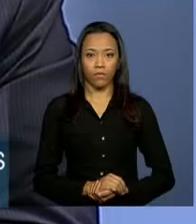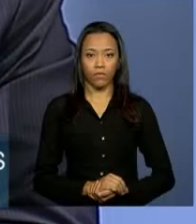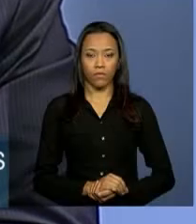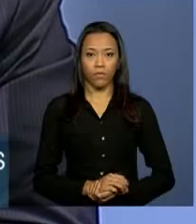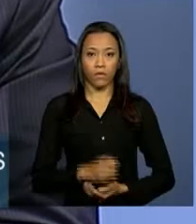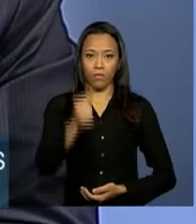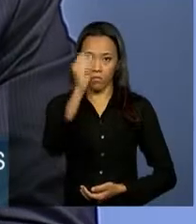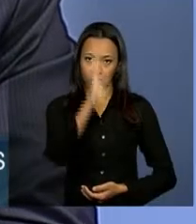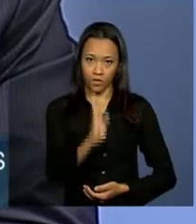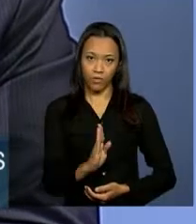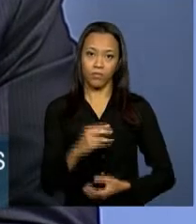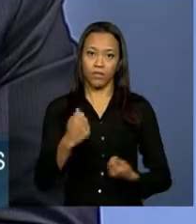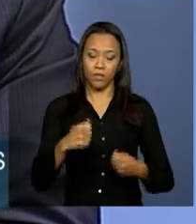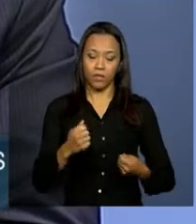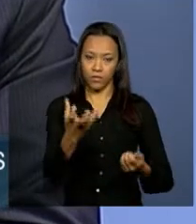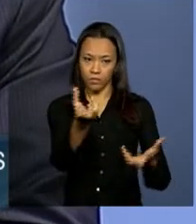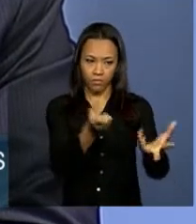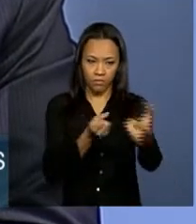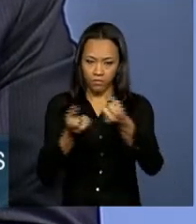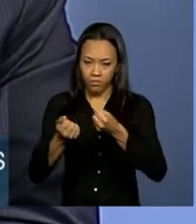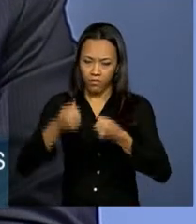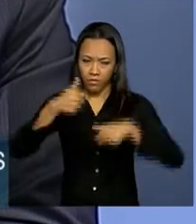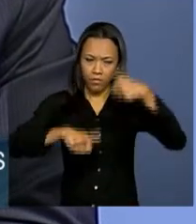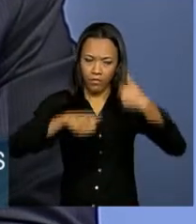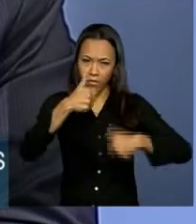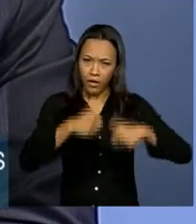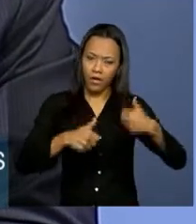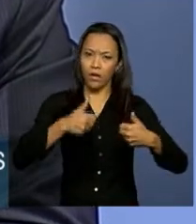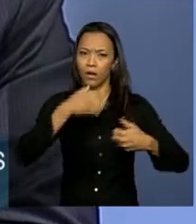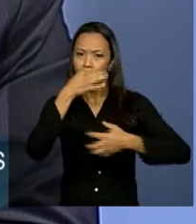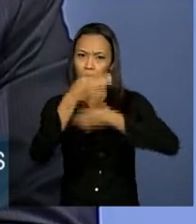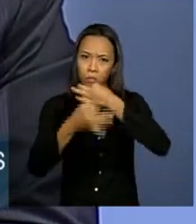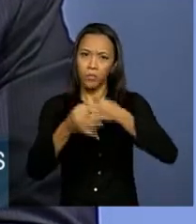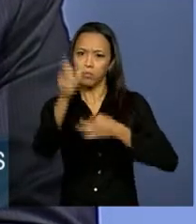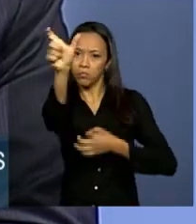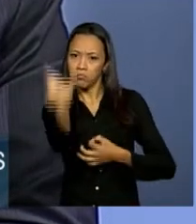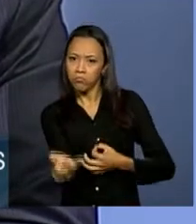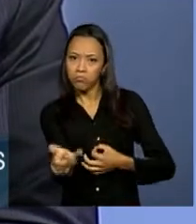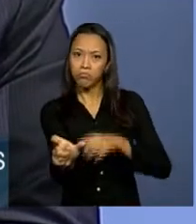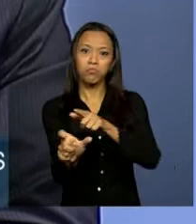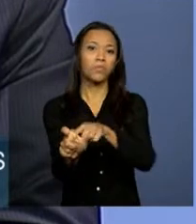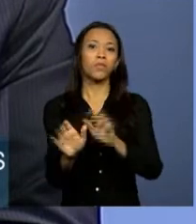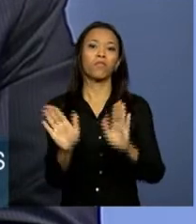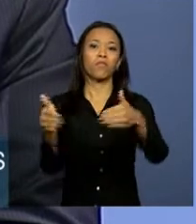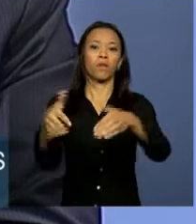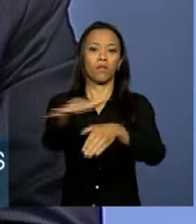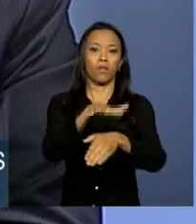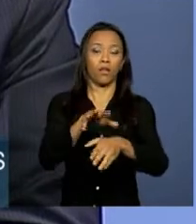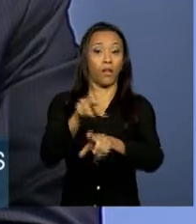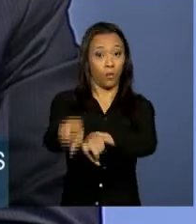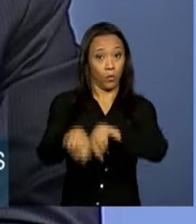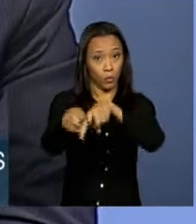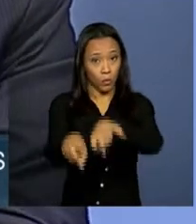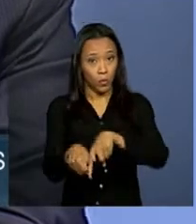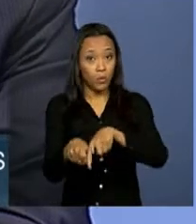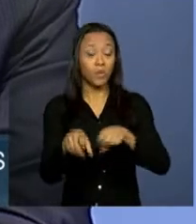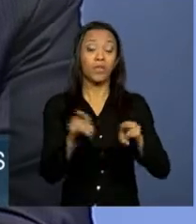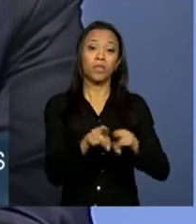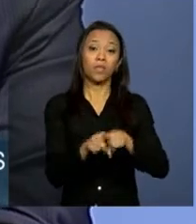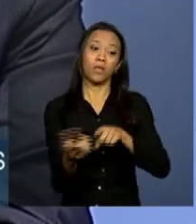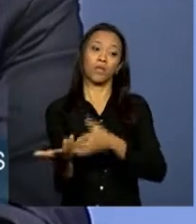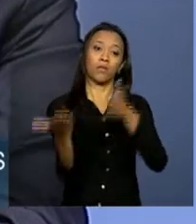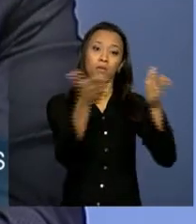maneira adequada as suas posições, no que diz respeito à posição em relação à agricultura e à área de bens